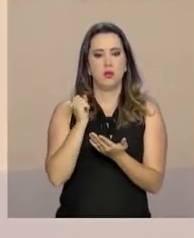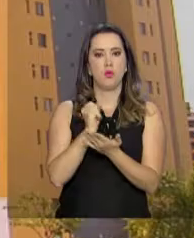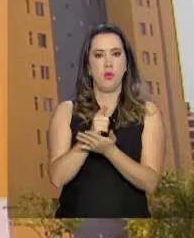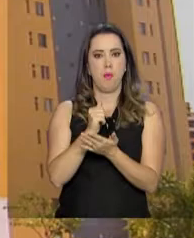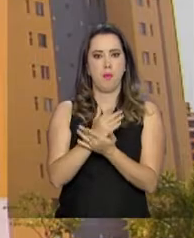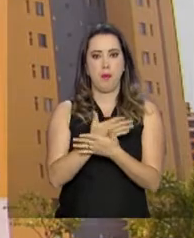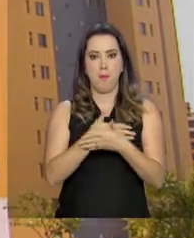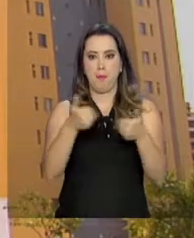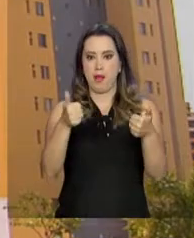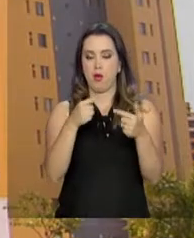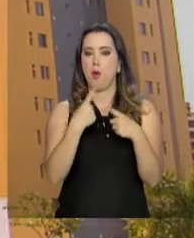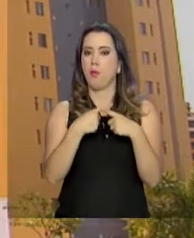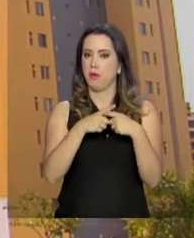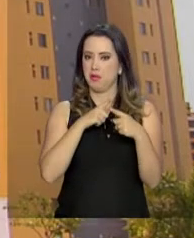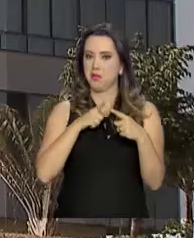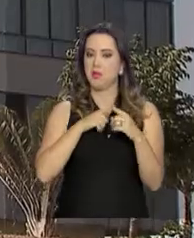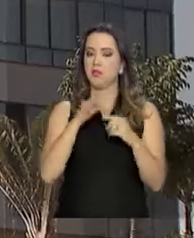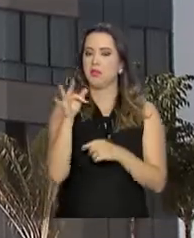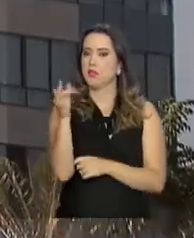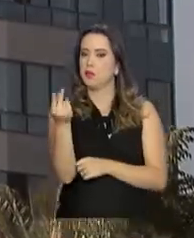melhor por ter o FGTS.